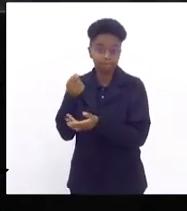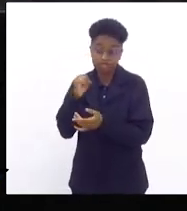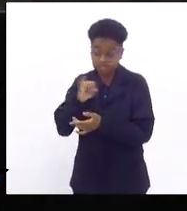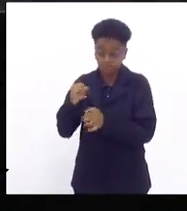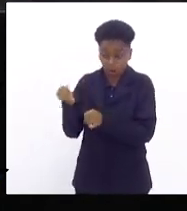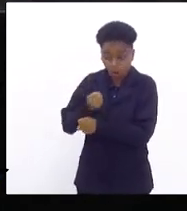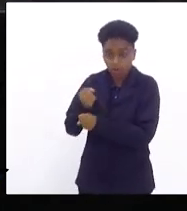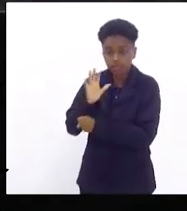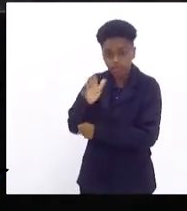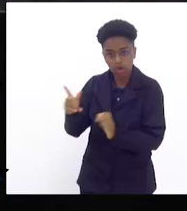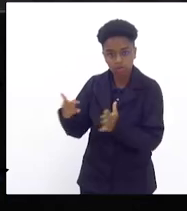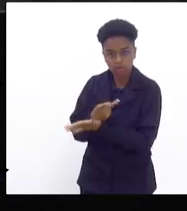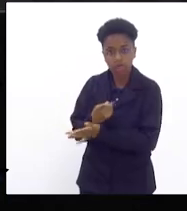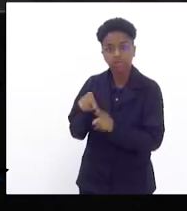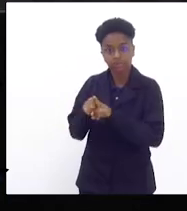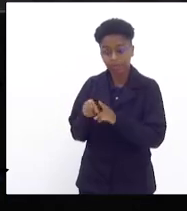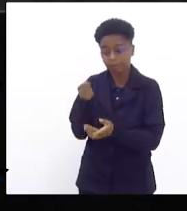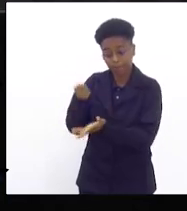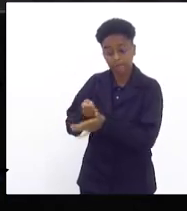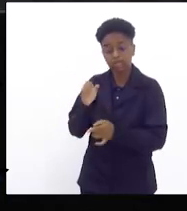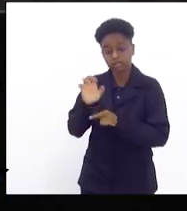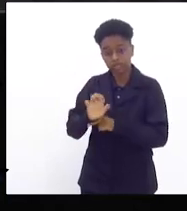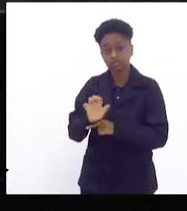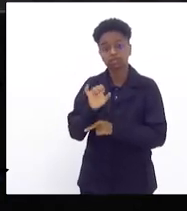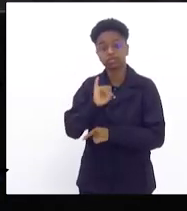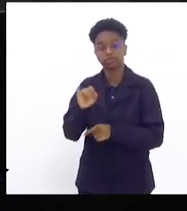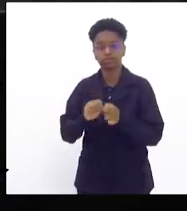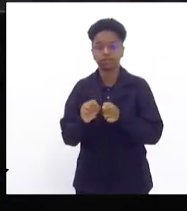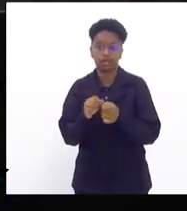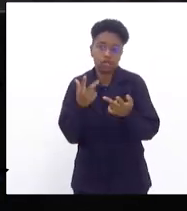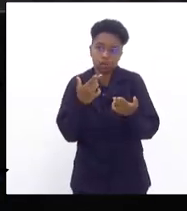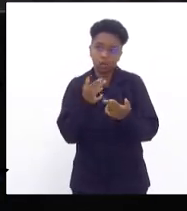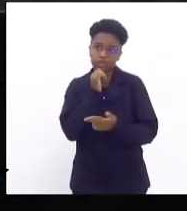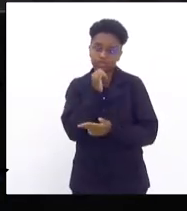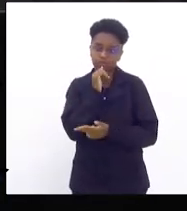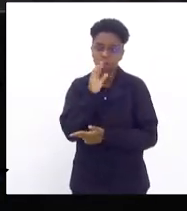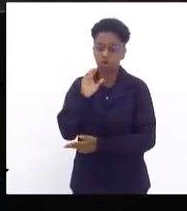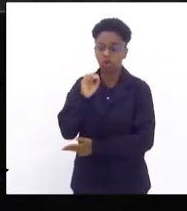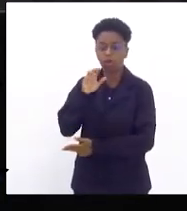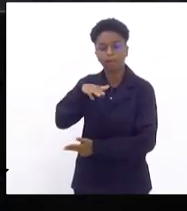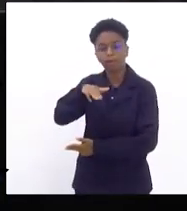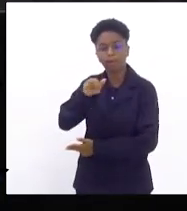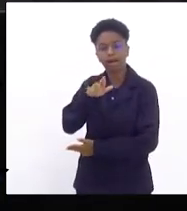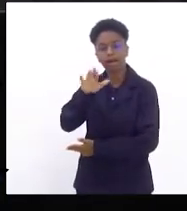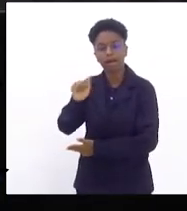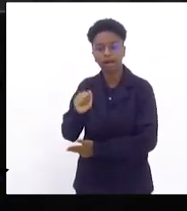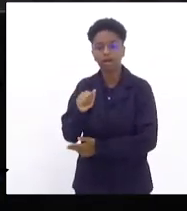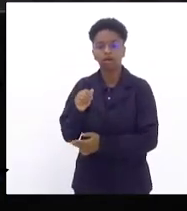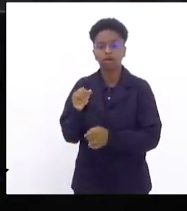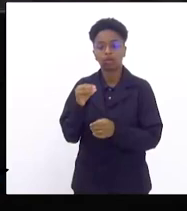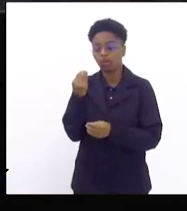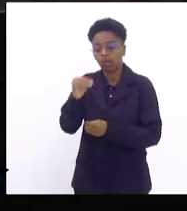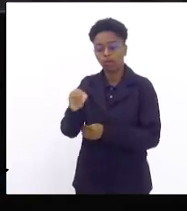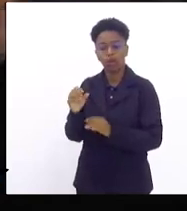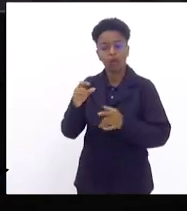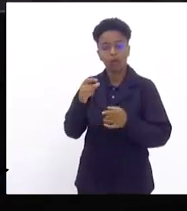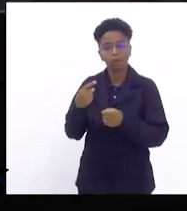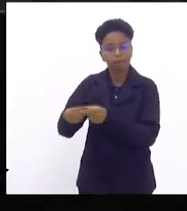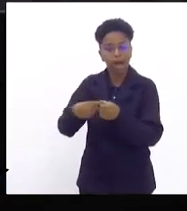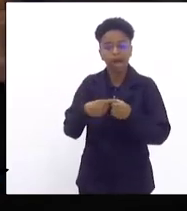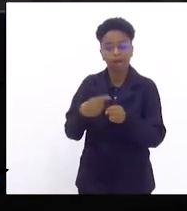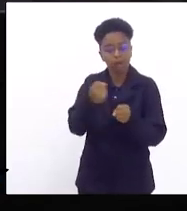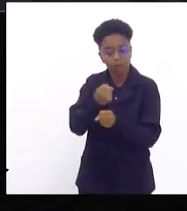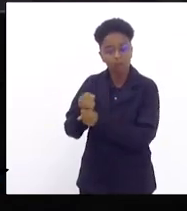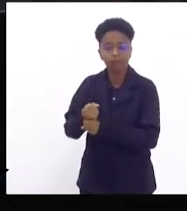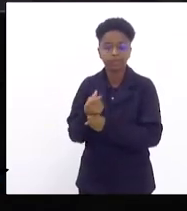obra e vai ter que pagar o estado se o estado fizer como faz às vezes logomarca obra no bairro tal infraestrutura o estado valenta com